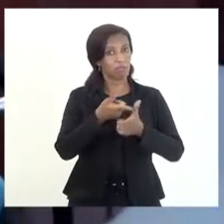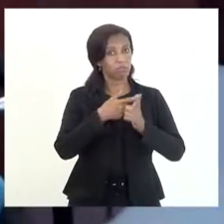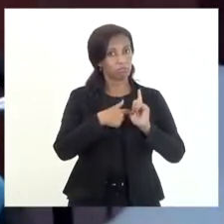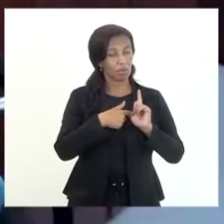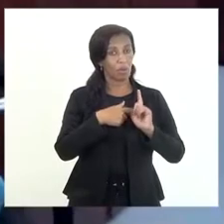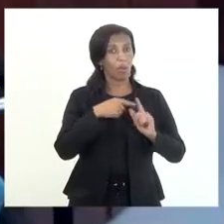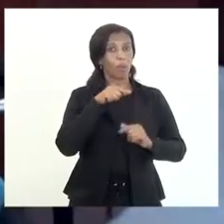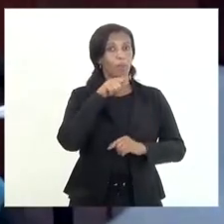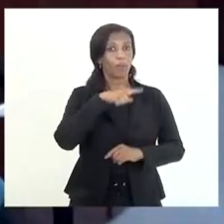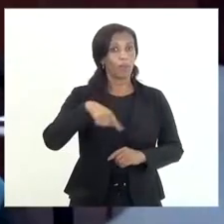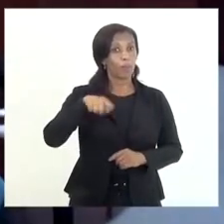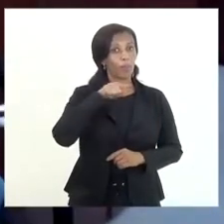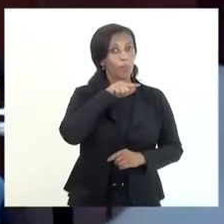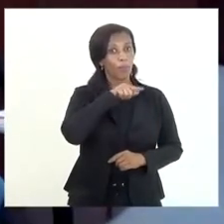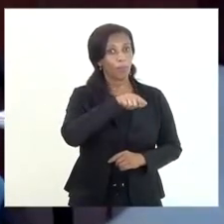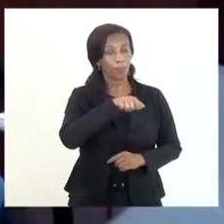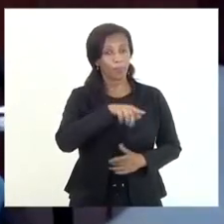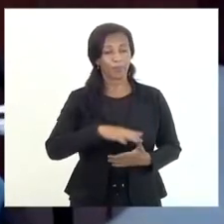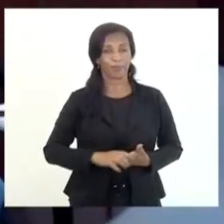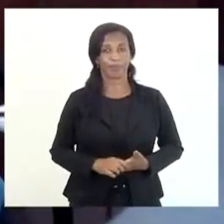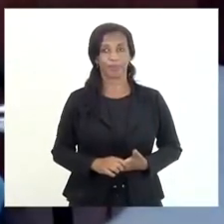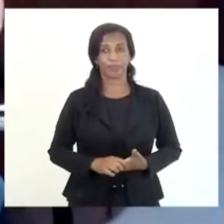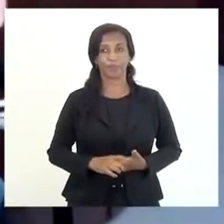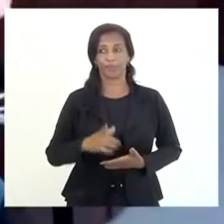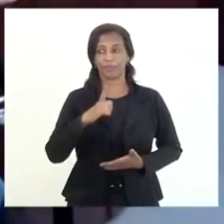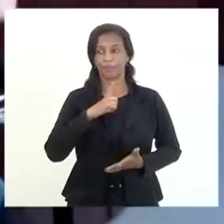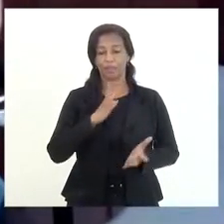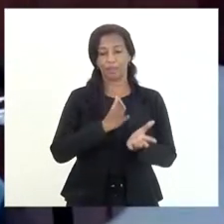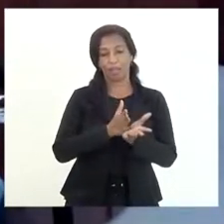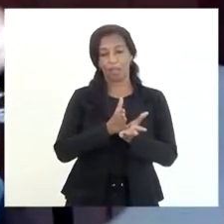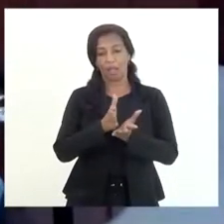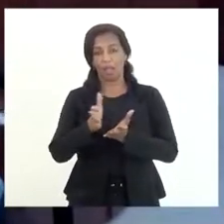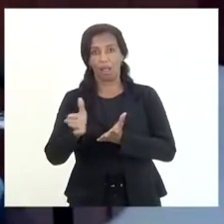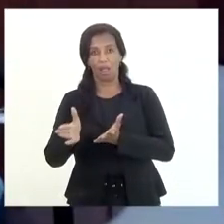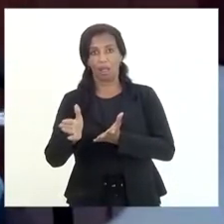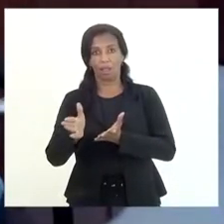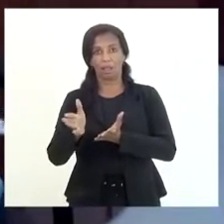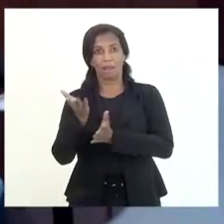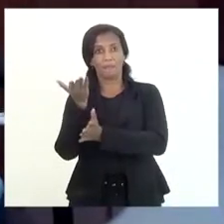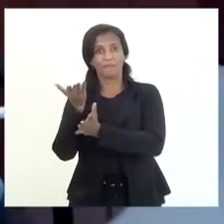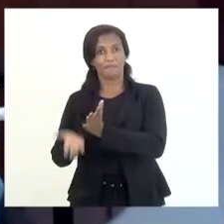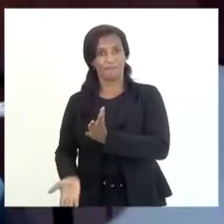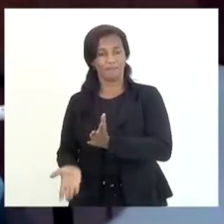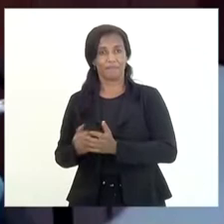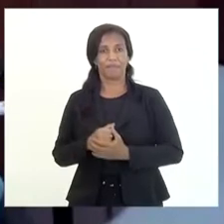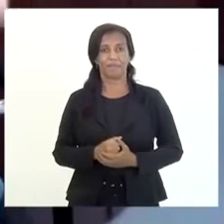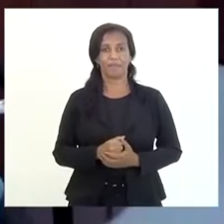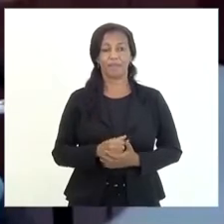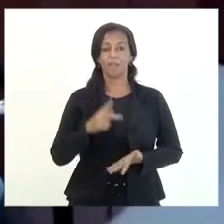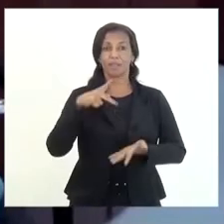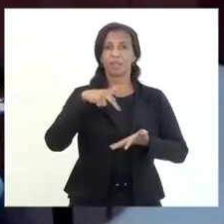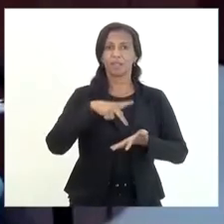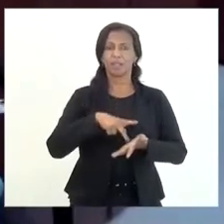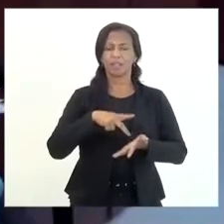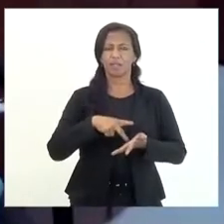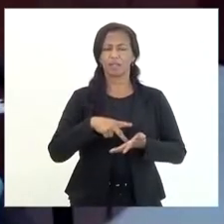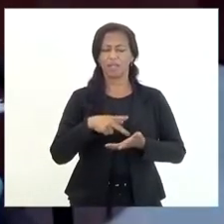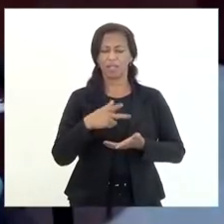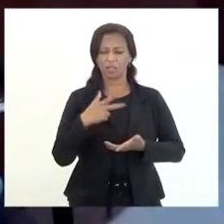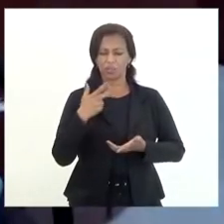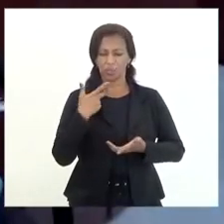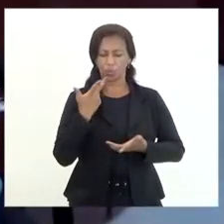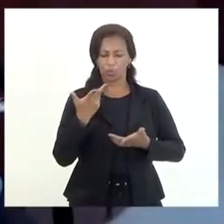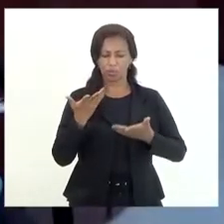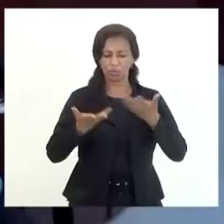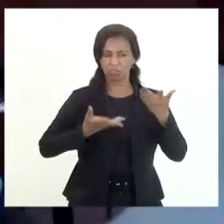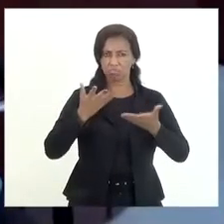por ele estar indo para a questão da provisão de perdas e na verdade quando a gente está tratando